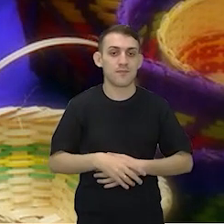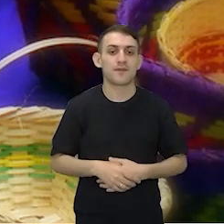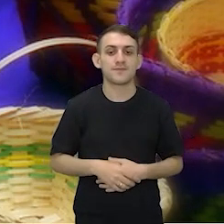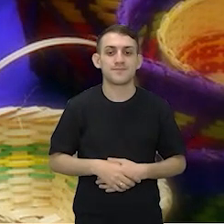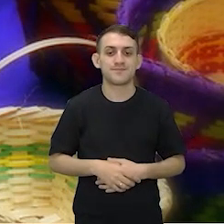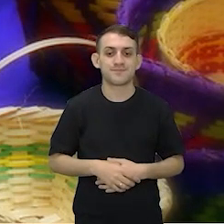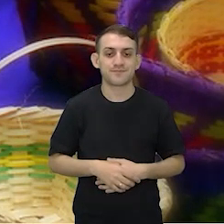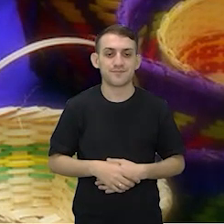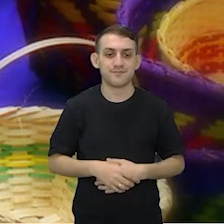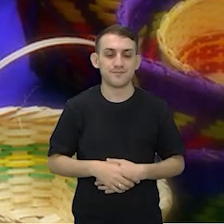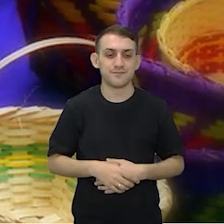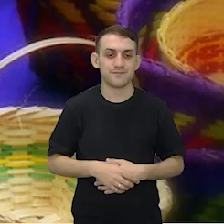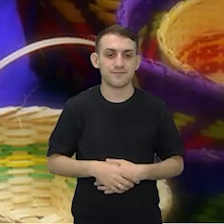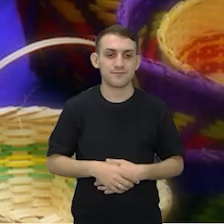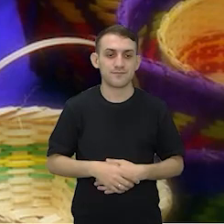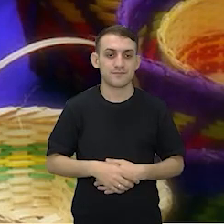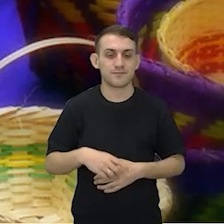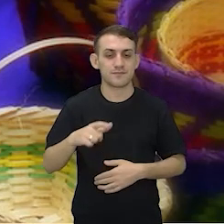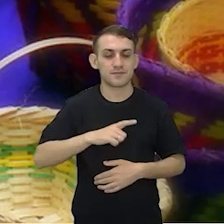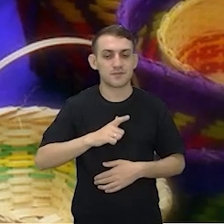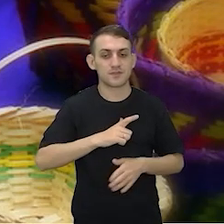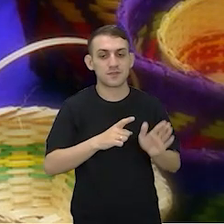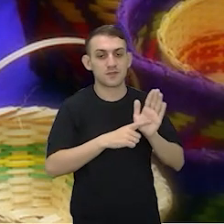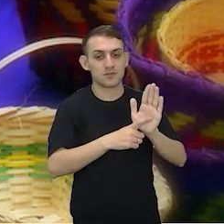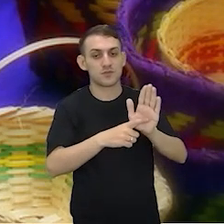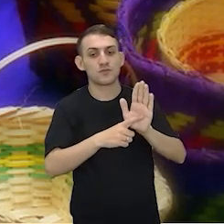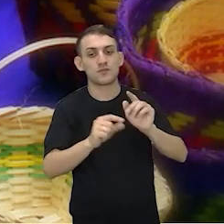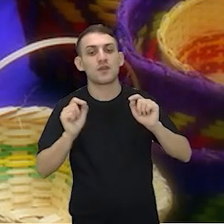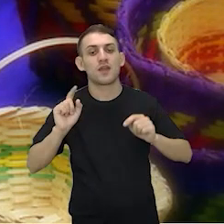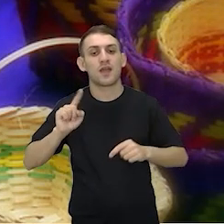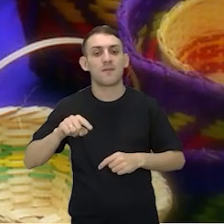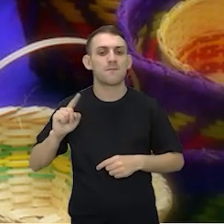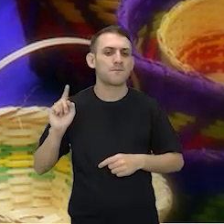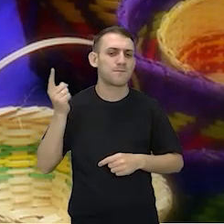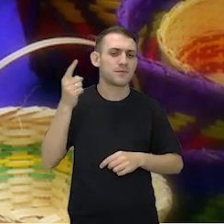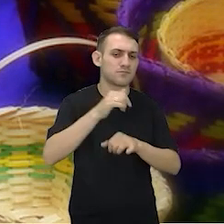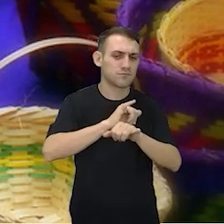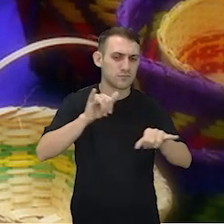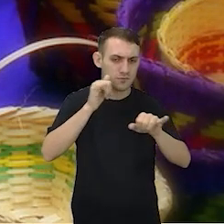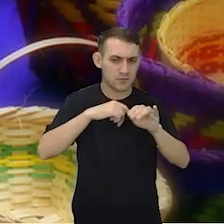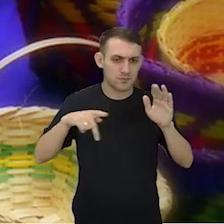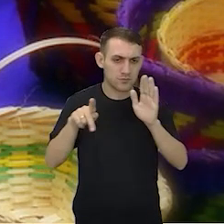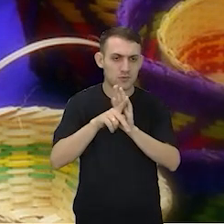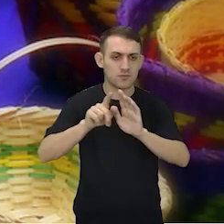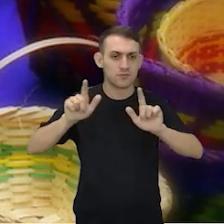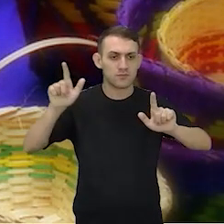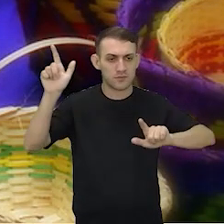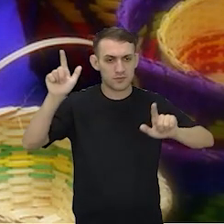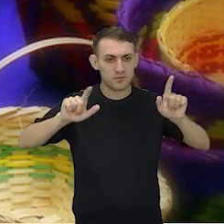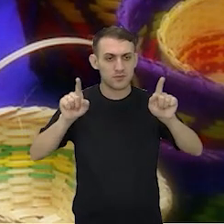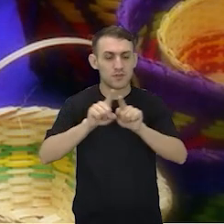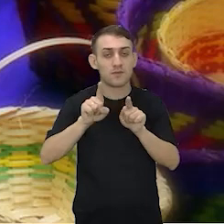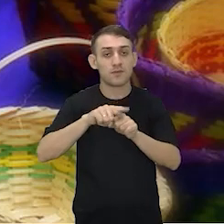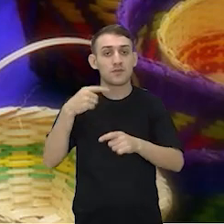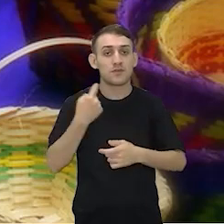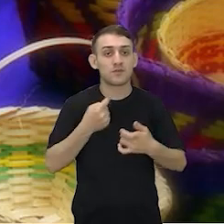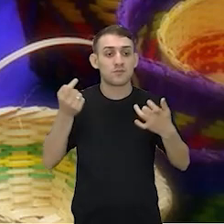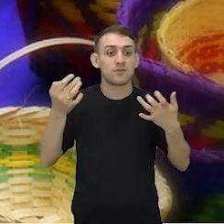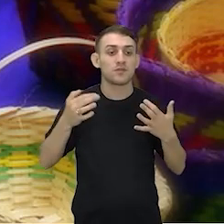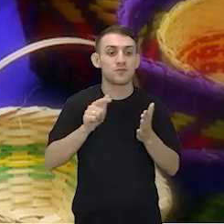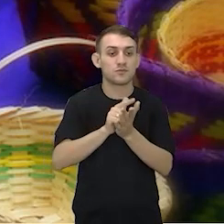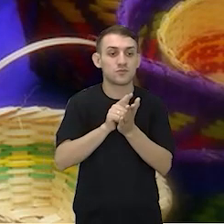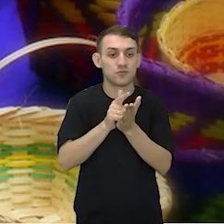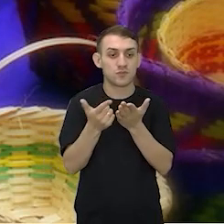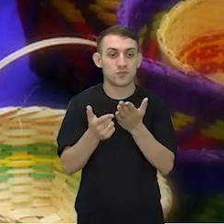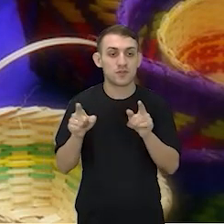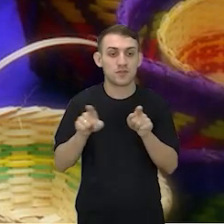Xingu, que foi aí transmitido, foi uma das primeiras transmissões da nossa televisão. Falamos do jornal